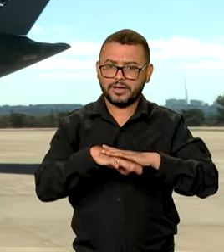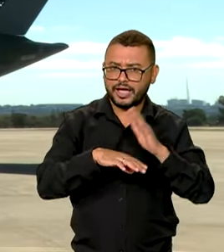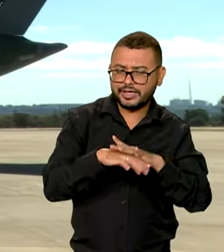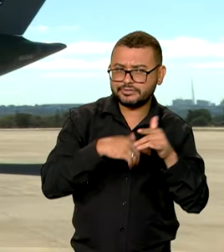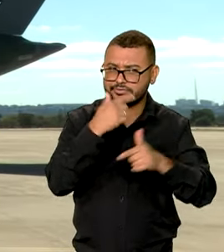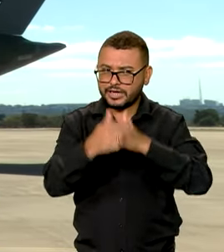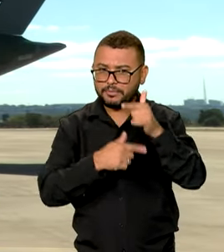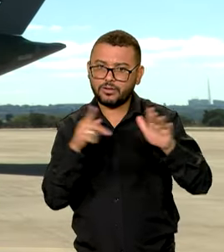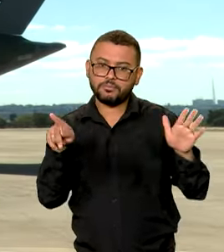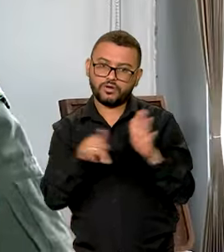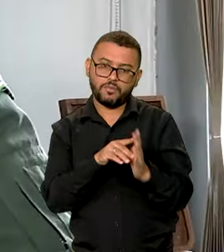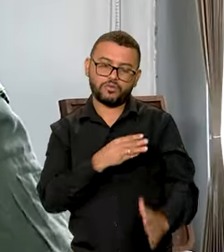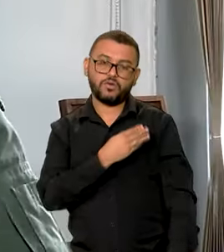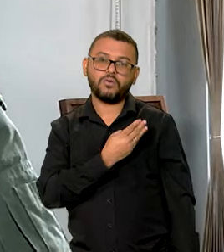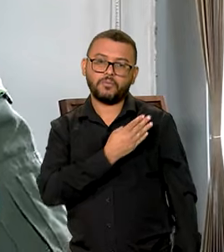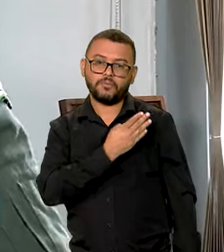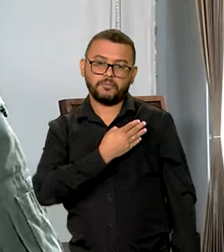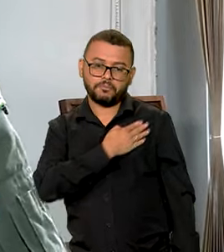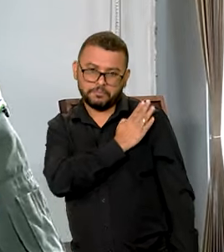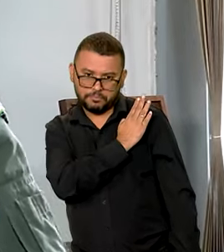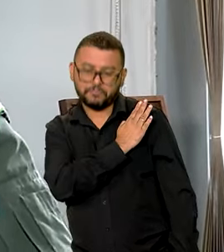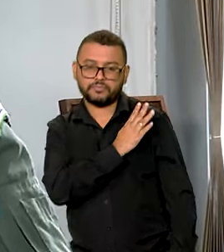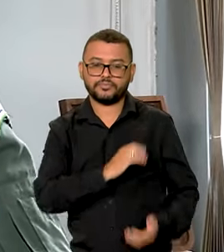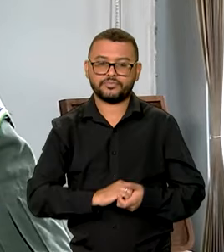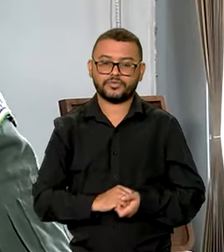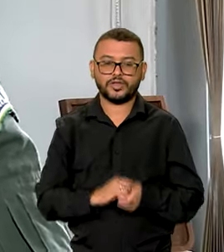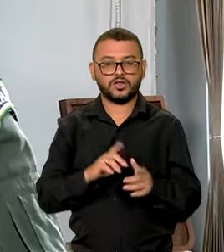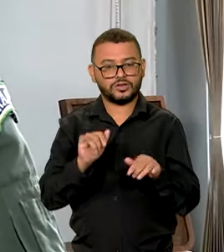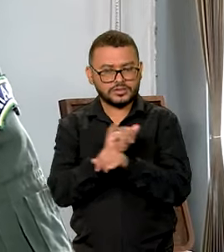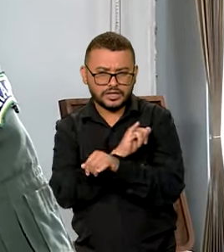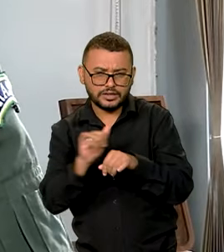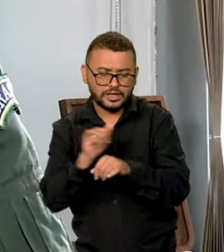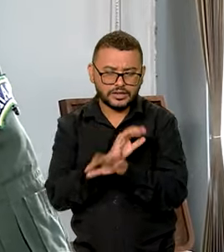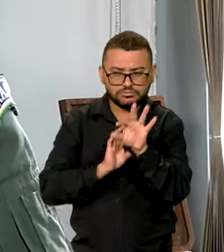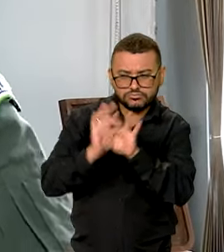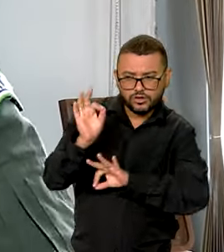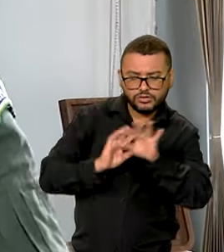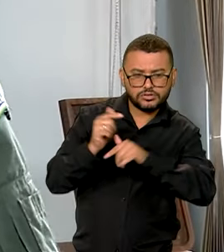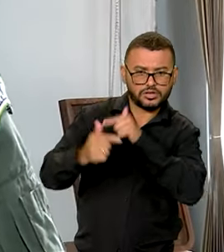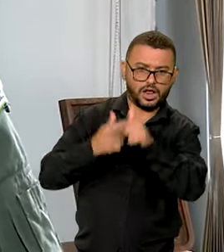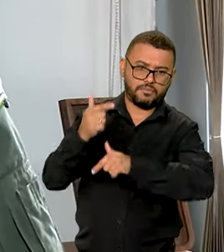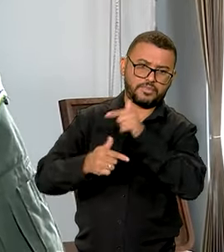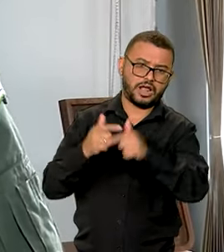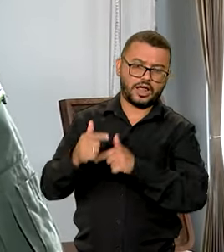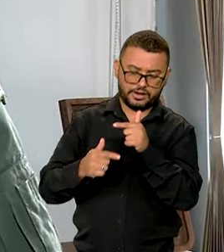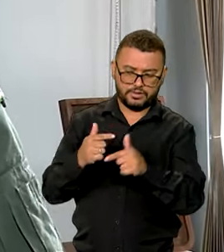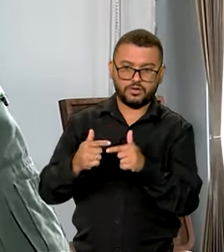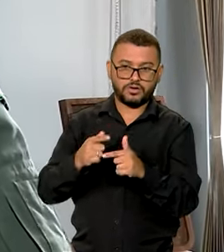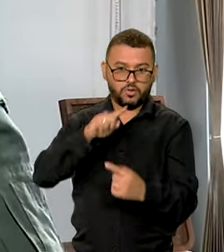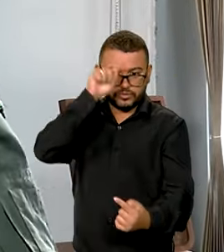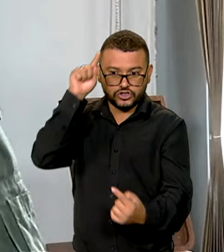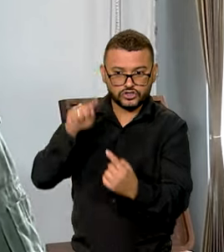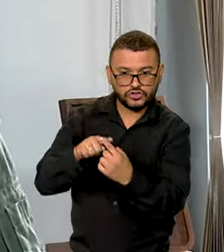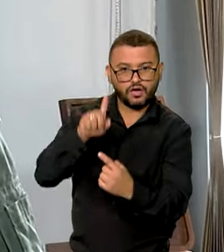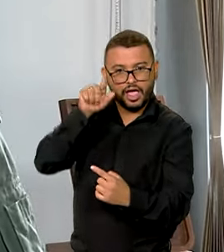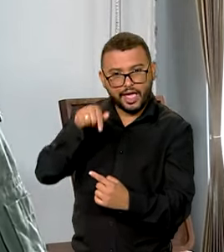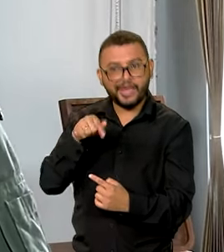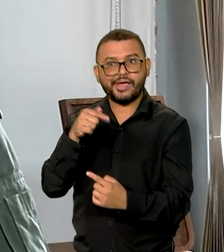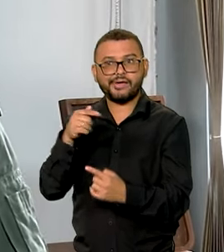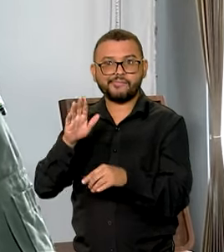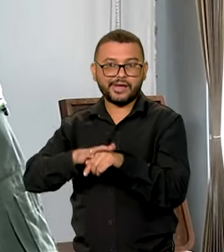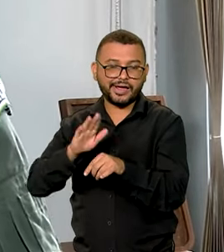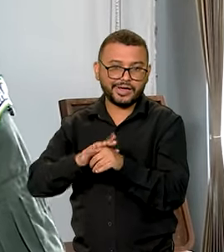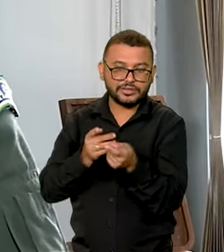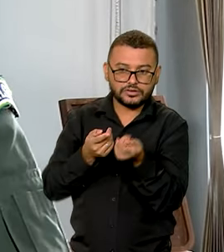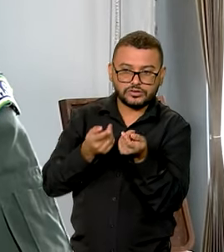funcionamento militar. Continua mantendo o nosso preparo operacional para o cumprimento da nossa missão FIM, que está diretamente ligada